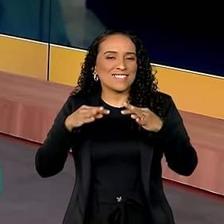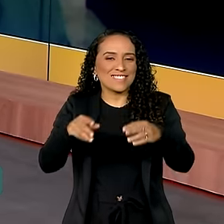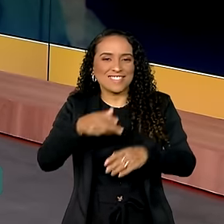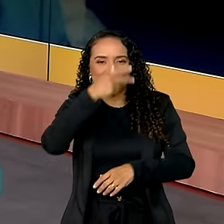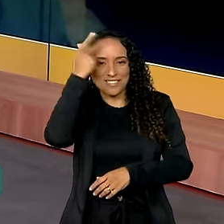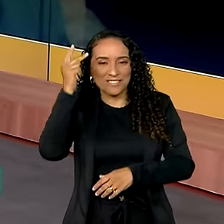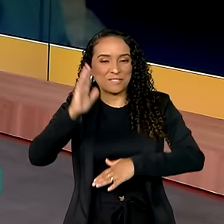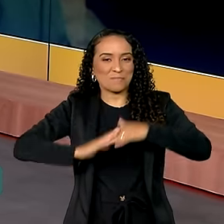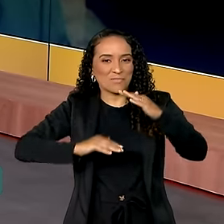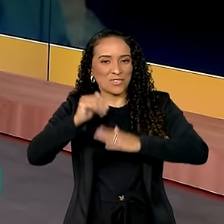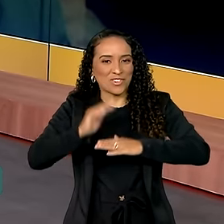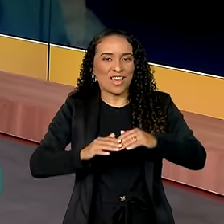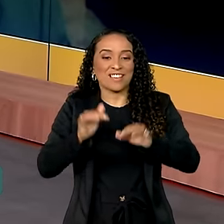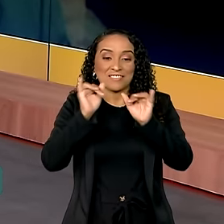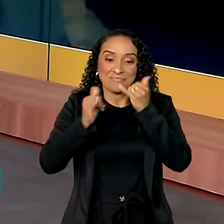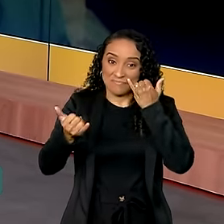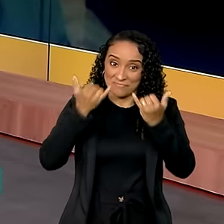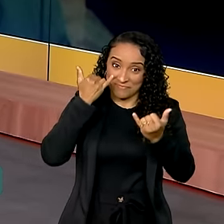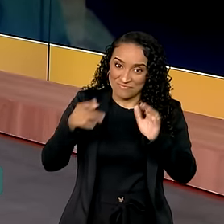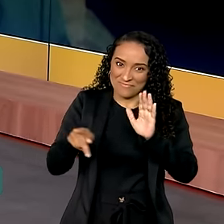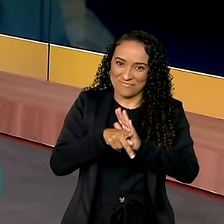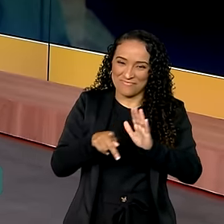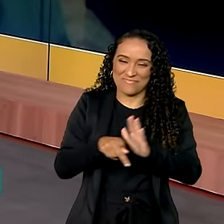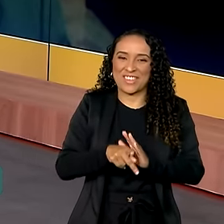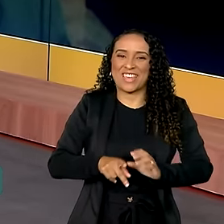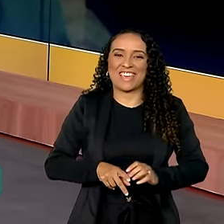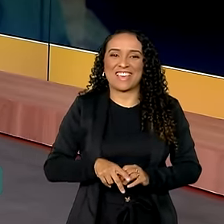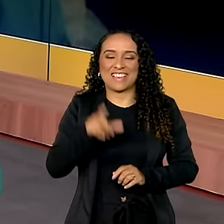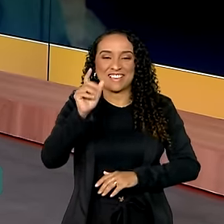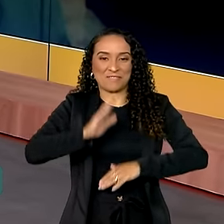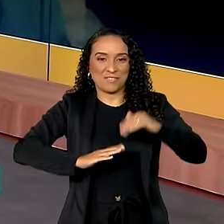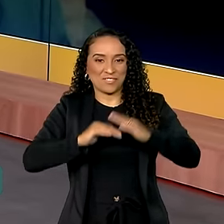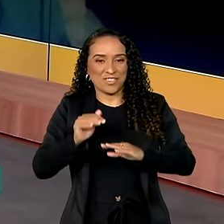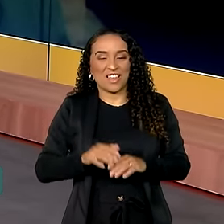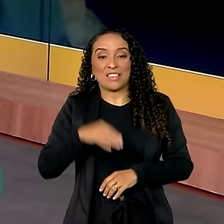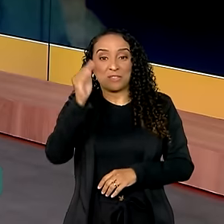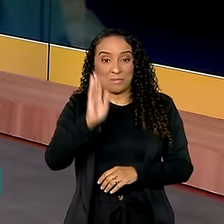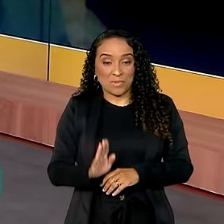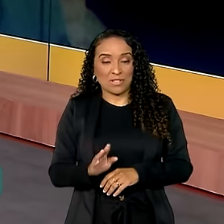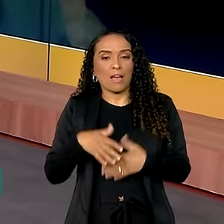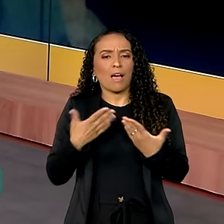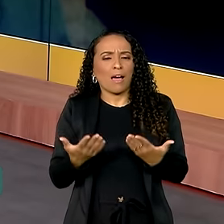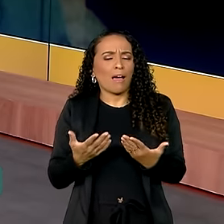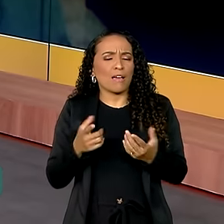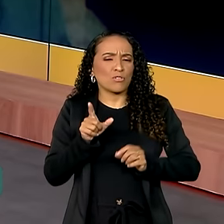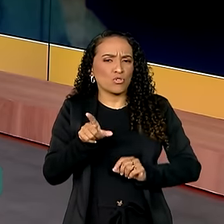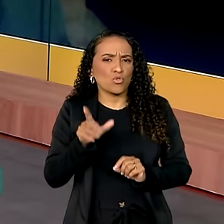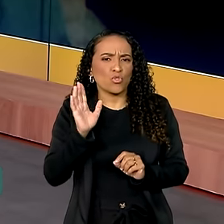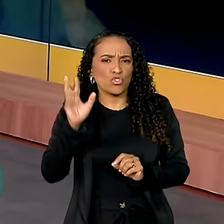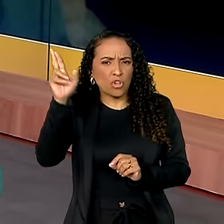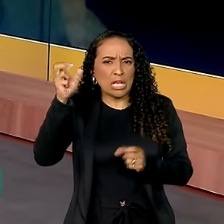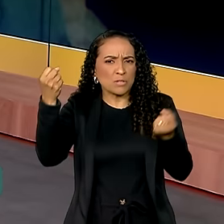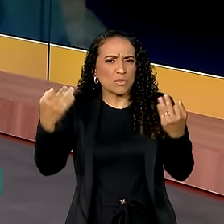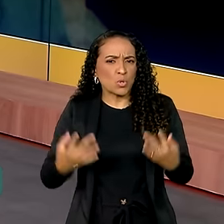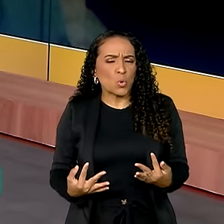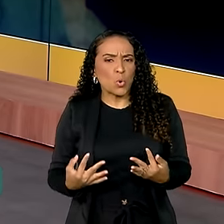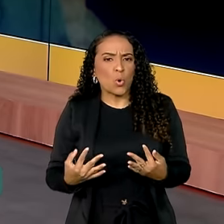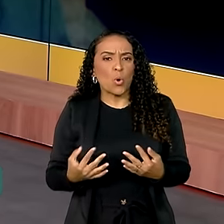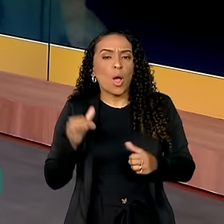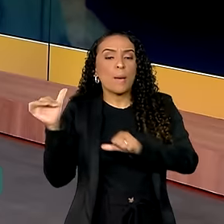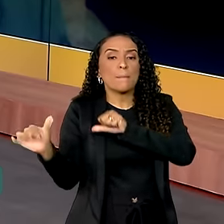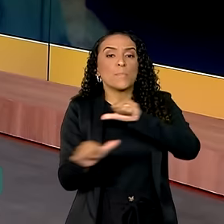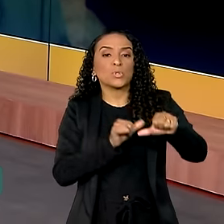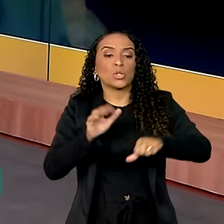ótimas notícias aos pesquisadores brasileiros, melhor dizendo. E aí, o senhor chegou a mencionar, então, a